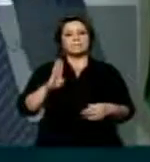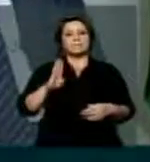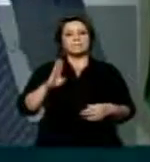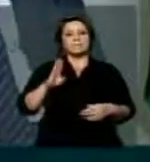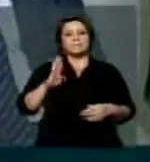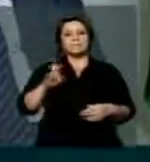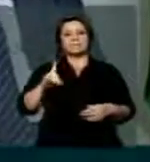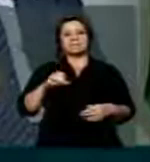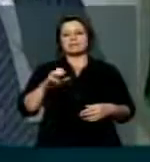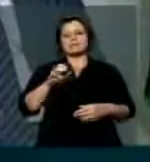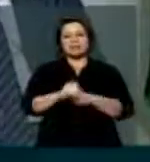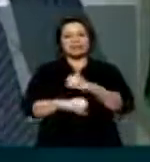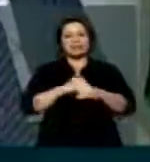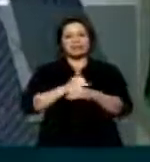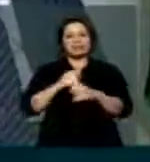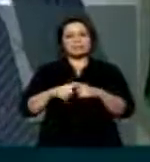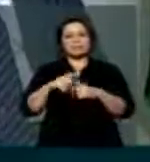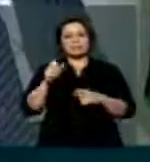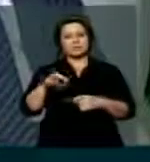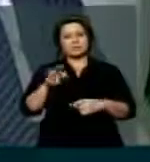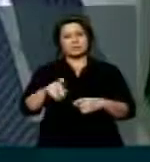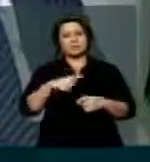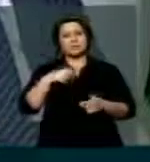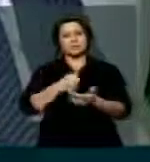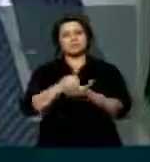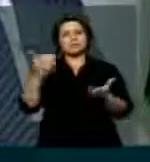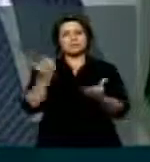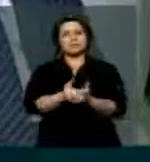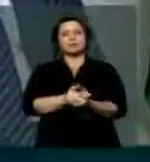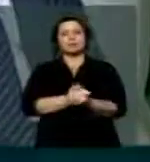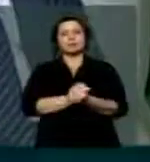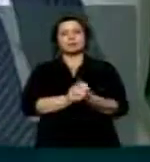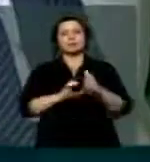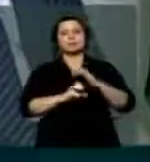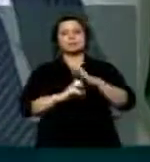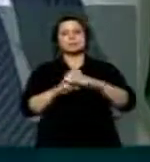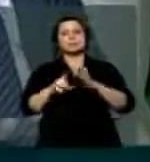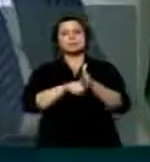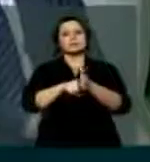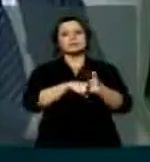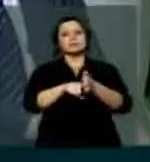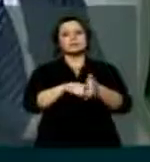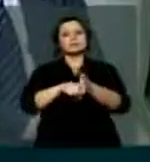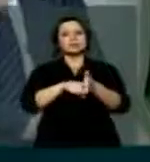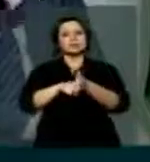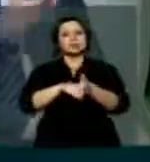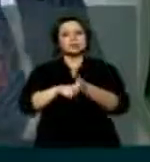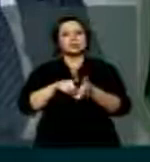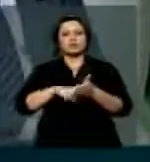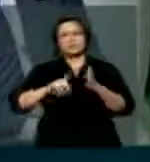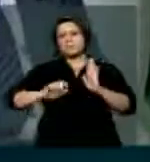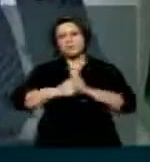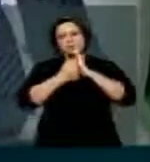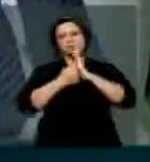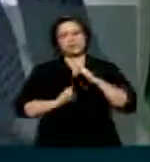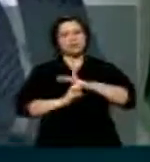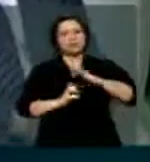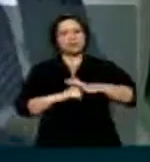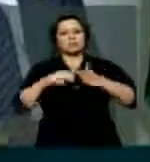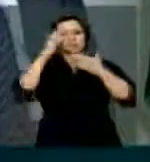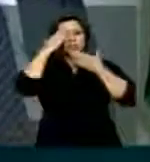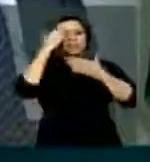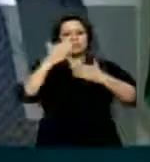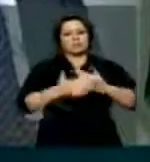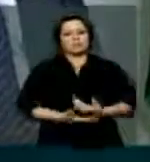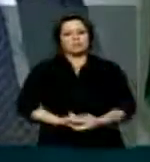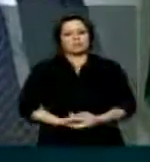larga. Que absurdo. A Anatel precisa punir essas empresas. Precisa investigar e punir. Ou então tem que fechar as portas. Muito